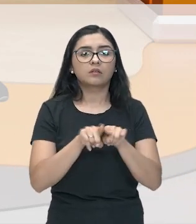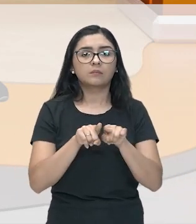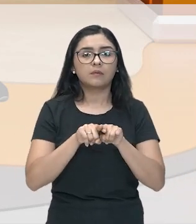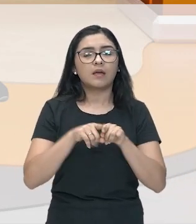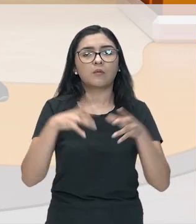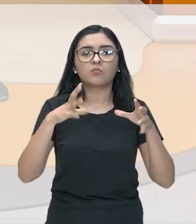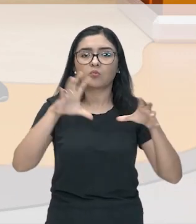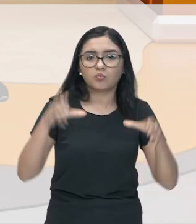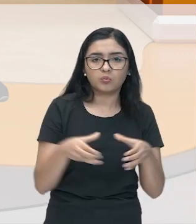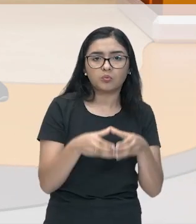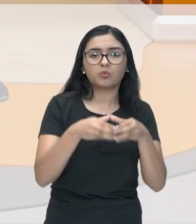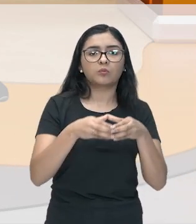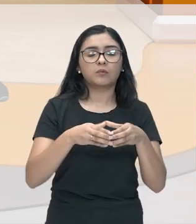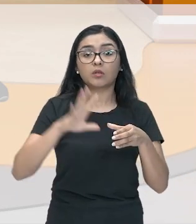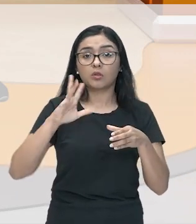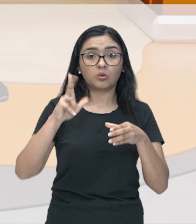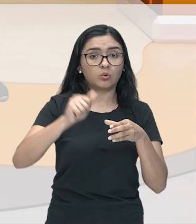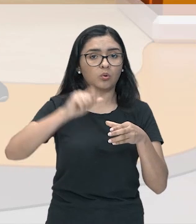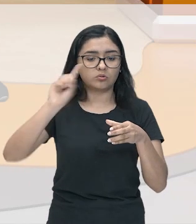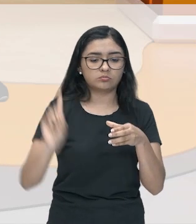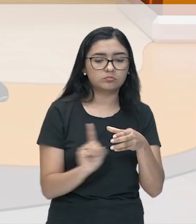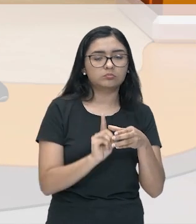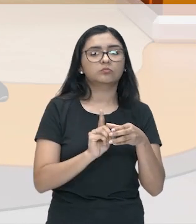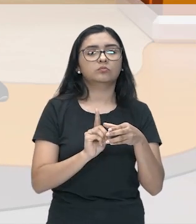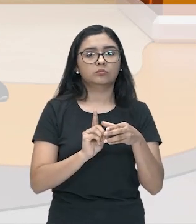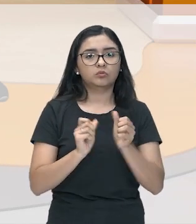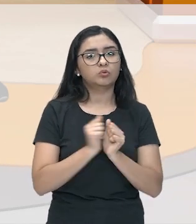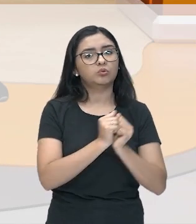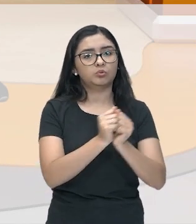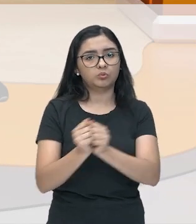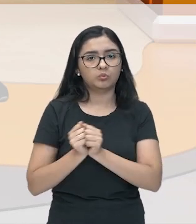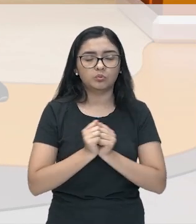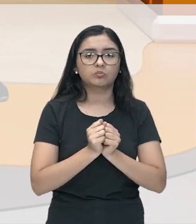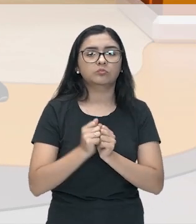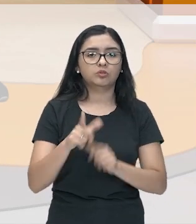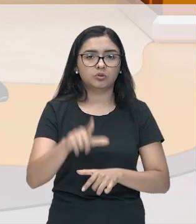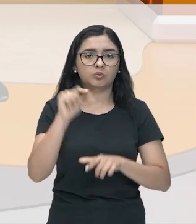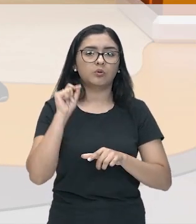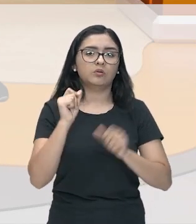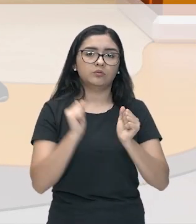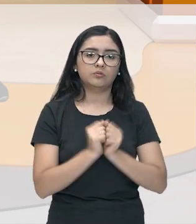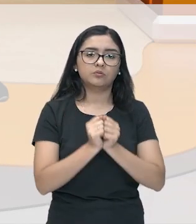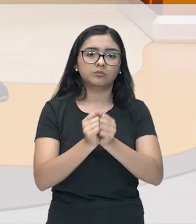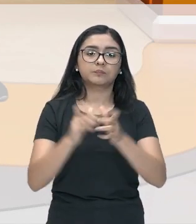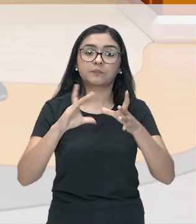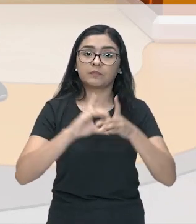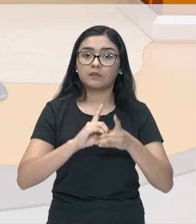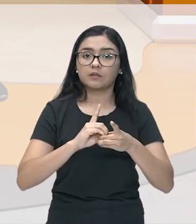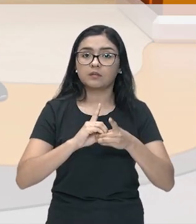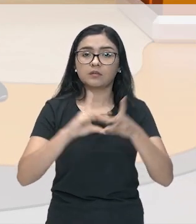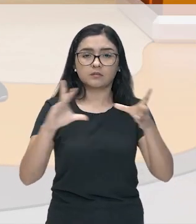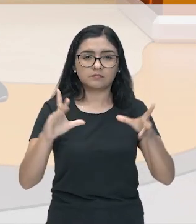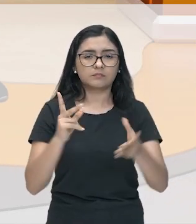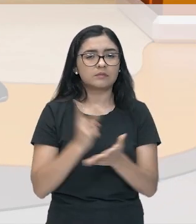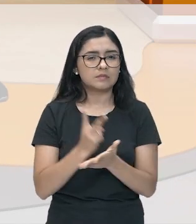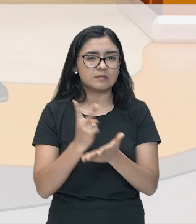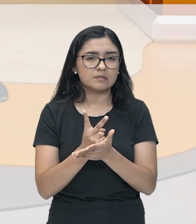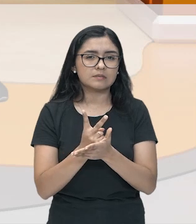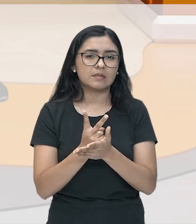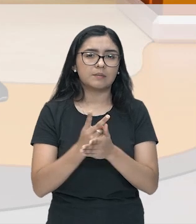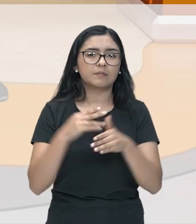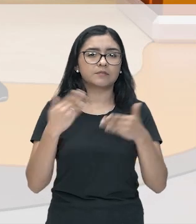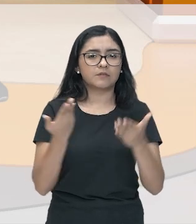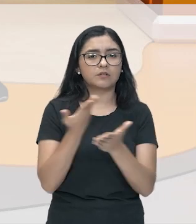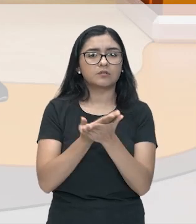equipe em que todos participam das decisões importantes. E a democracia, que a gente sempre vai ouvir falar durante a nossa vida,